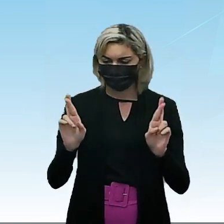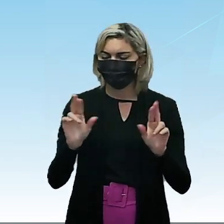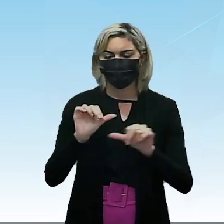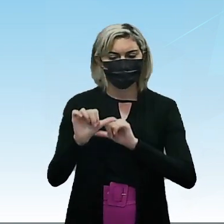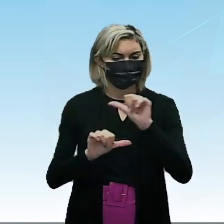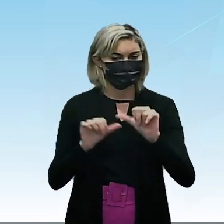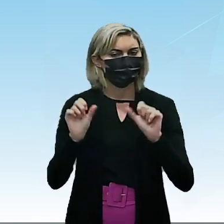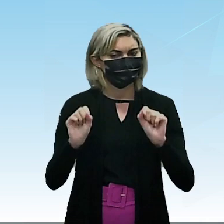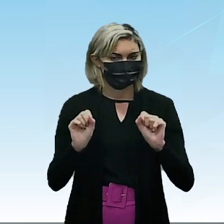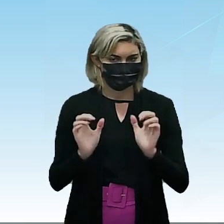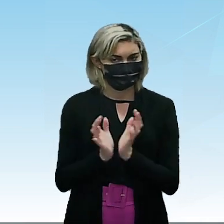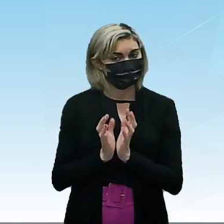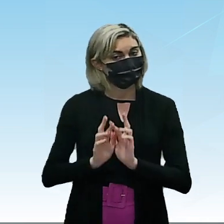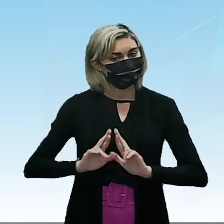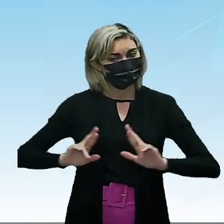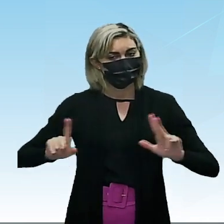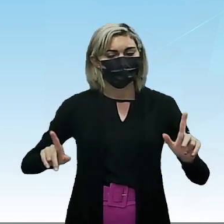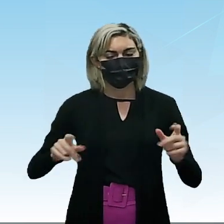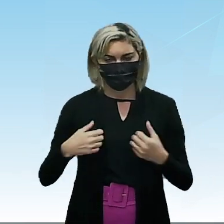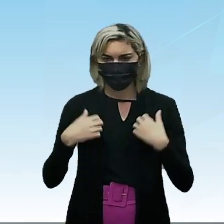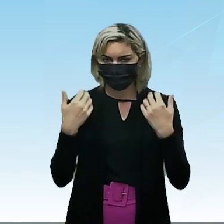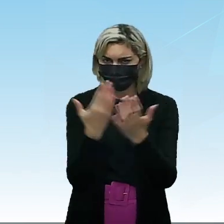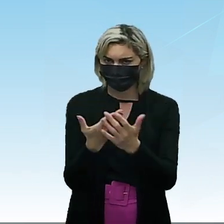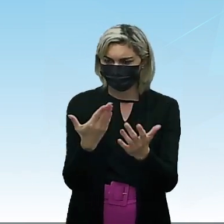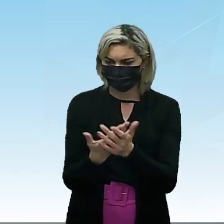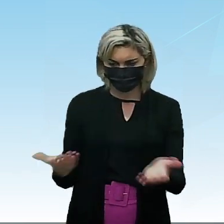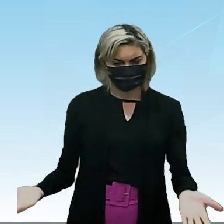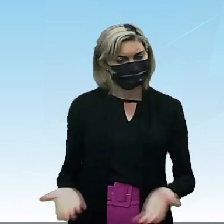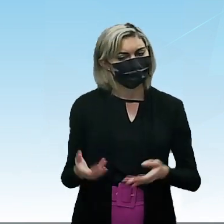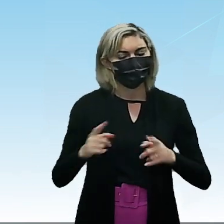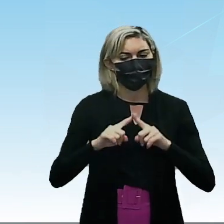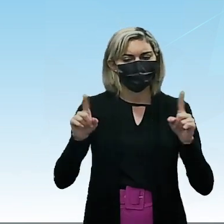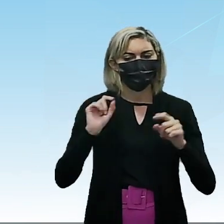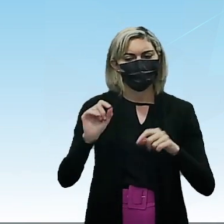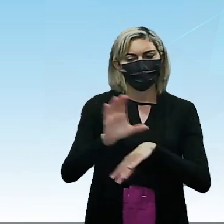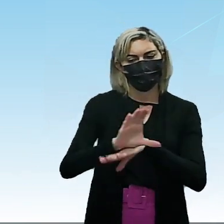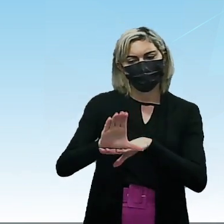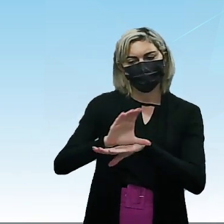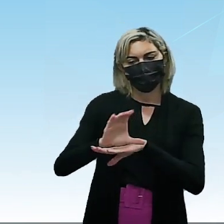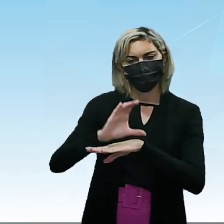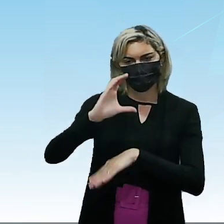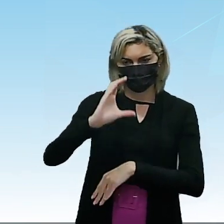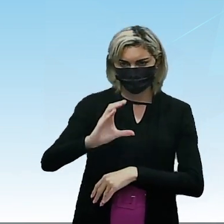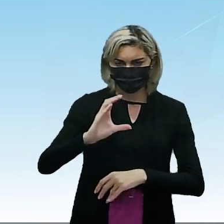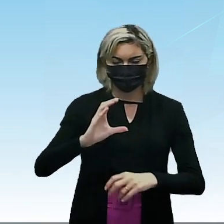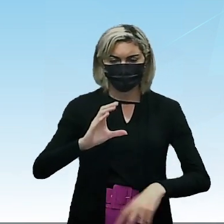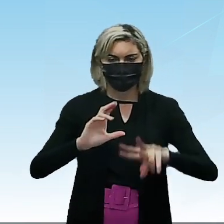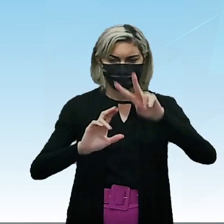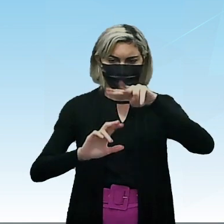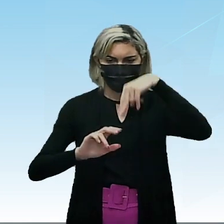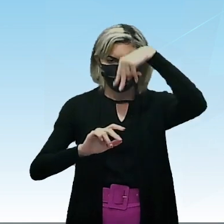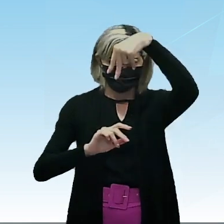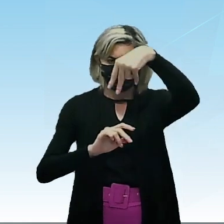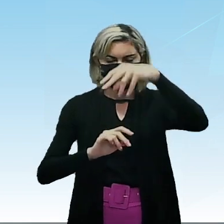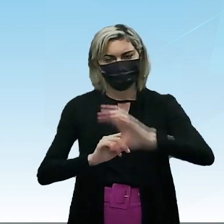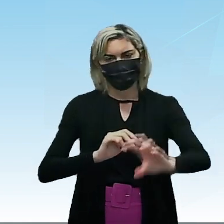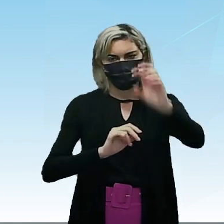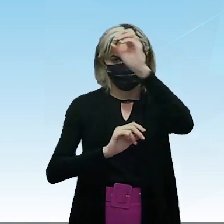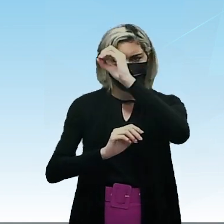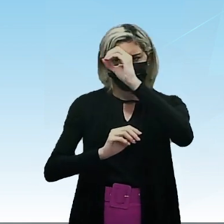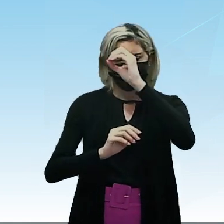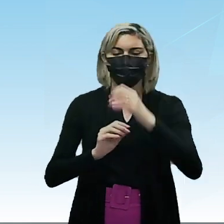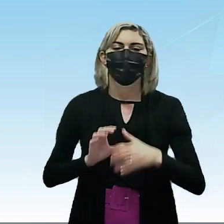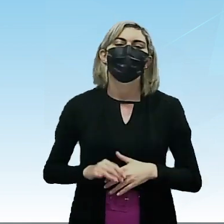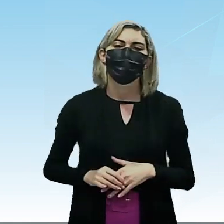funcionais diferentes. É o que a gente vai estudar agora. Mas quem é a carbonila? C dupla O.